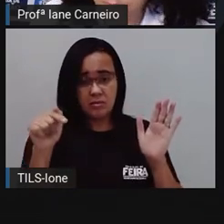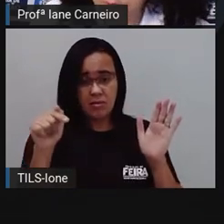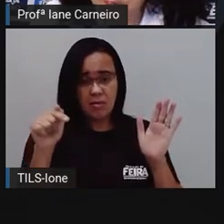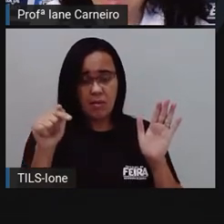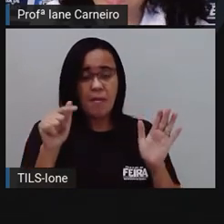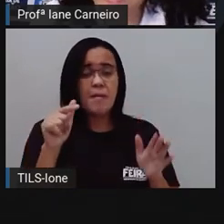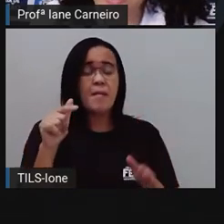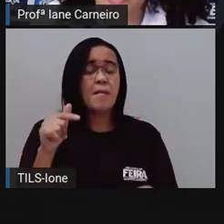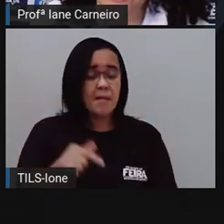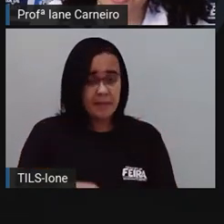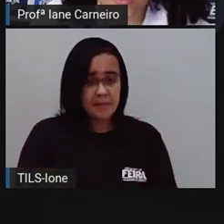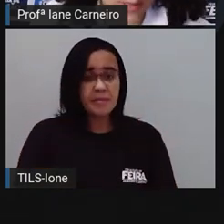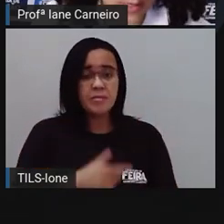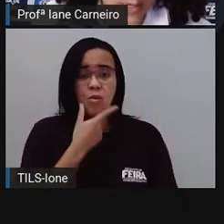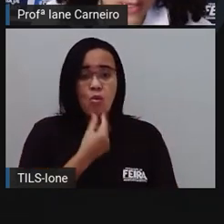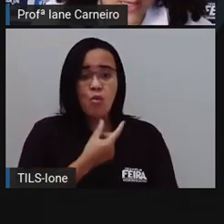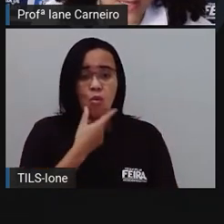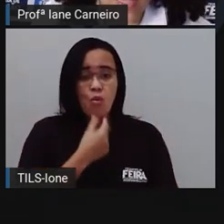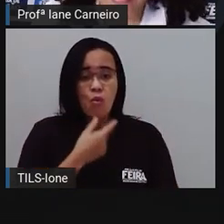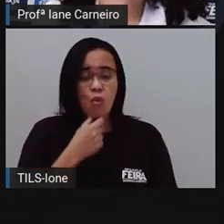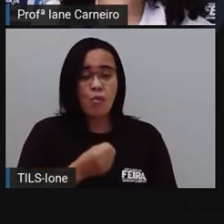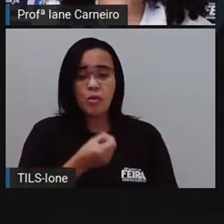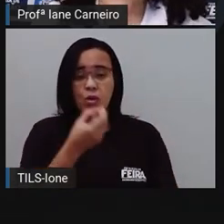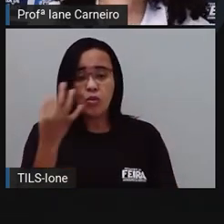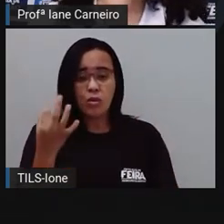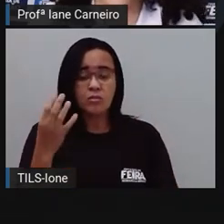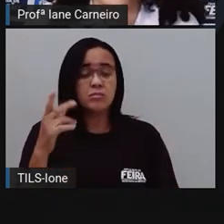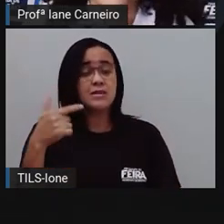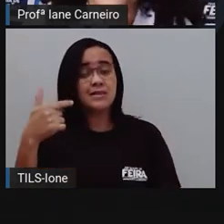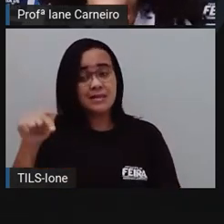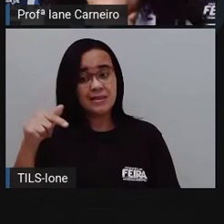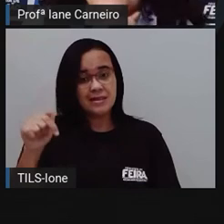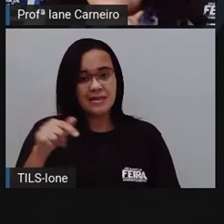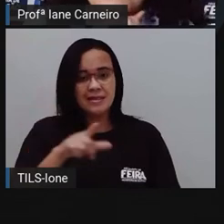dezessete aves.